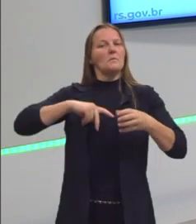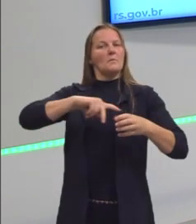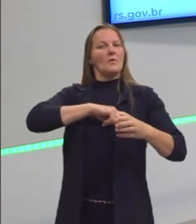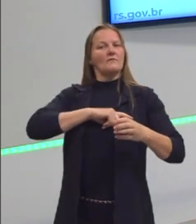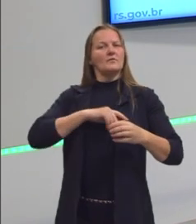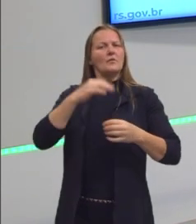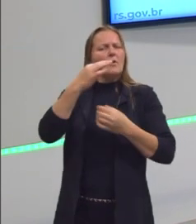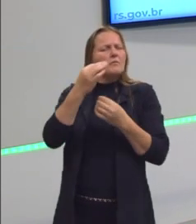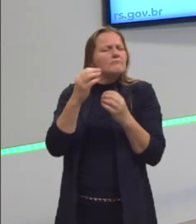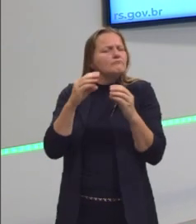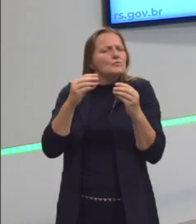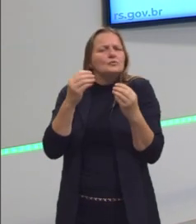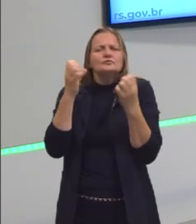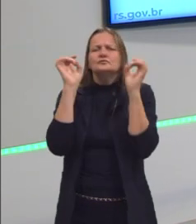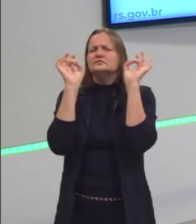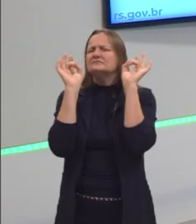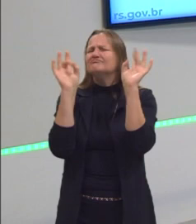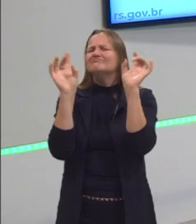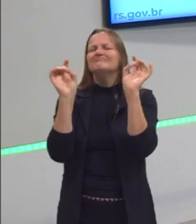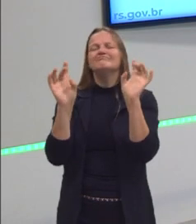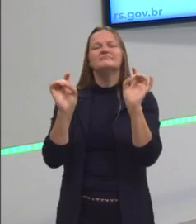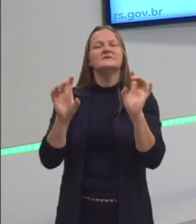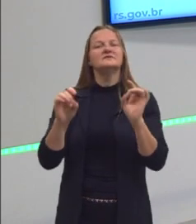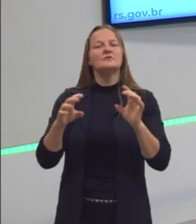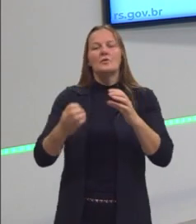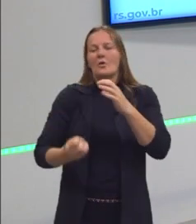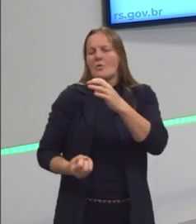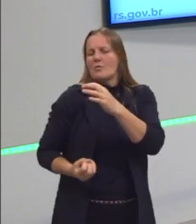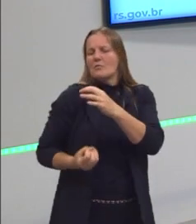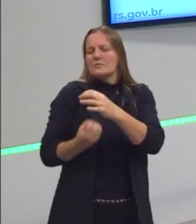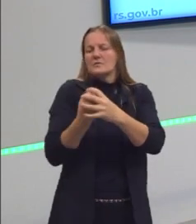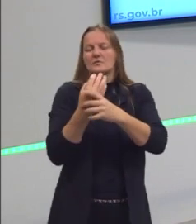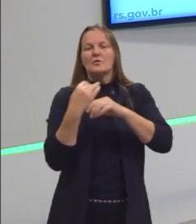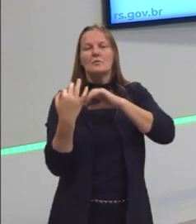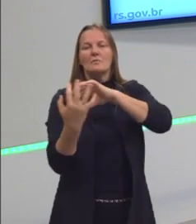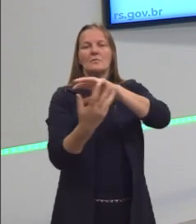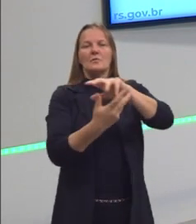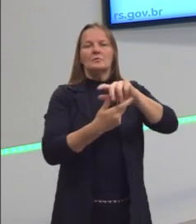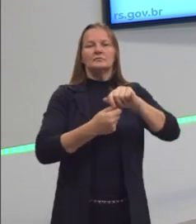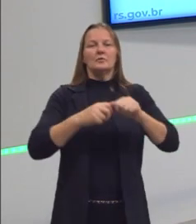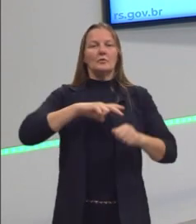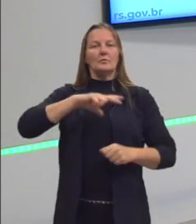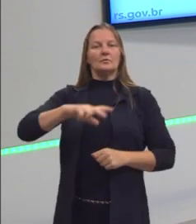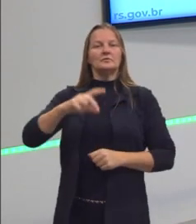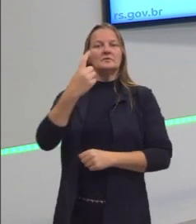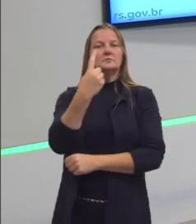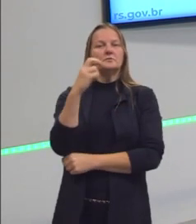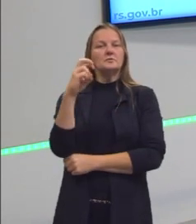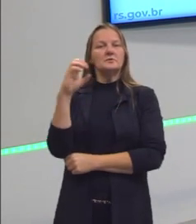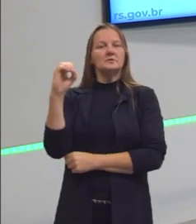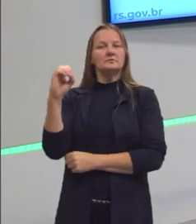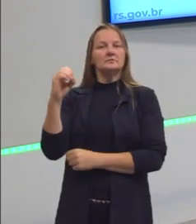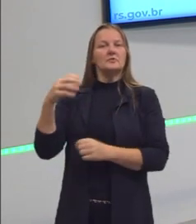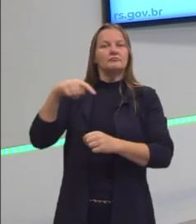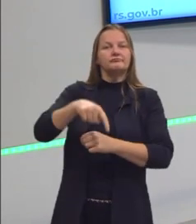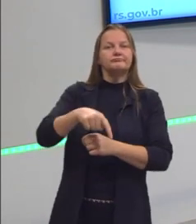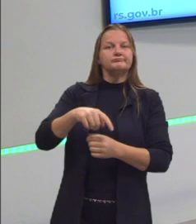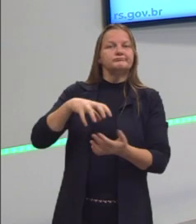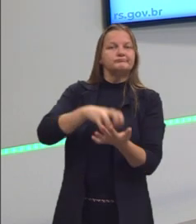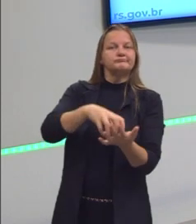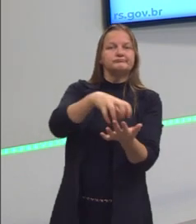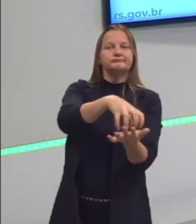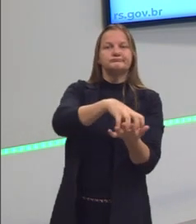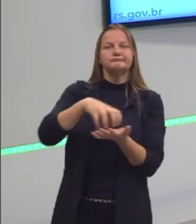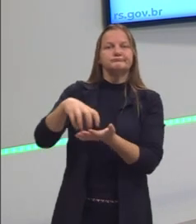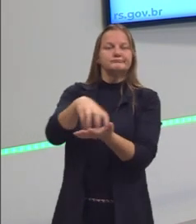sagrada, ela é a origem do mundo deles. E para os portugueses, a partir de 1500, esse território começa a ser visto